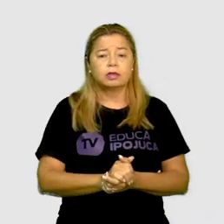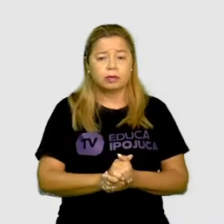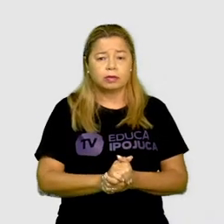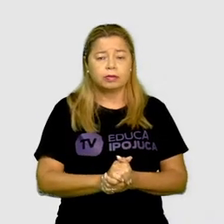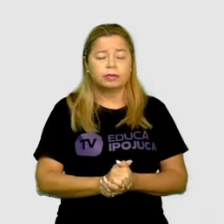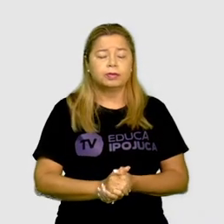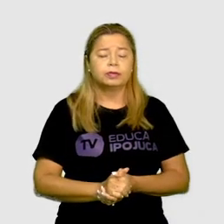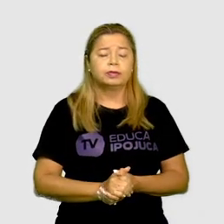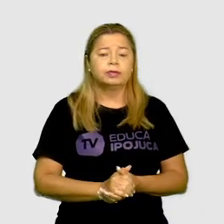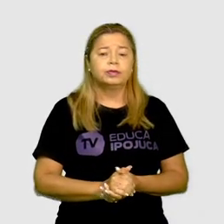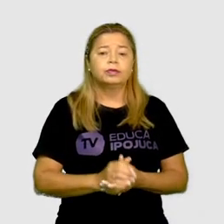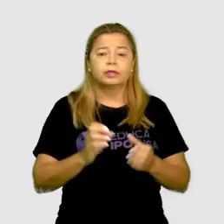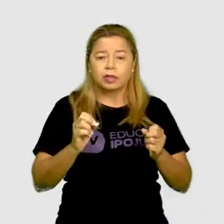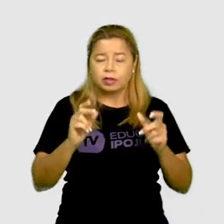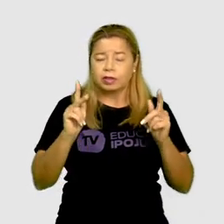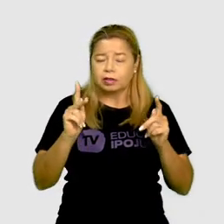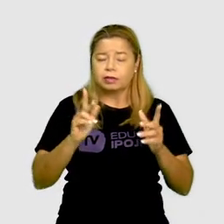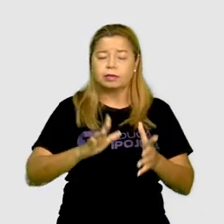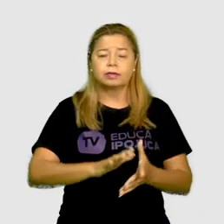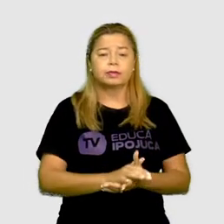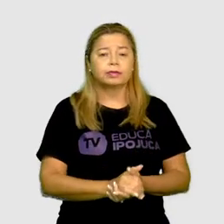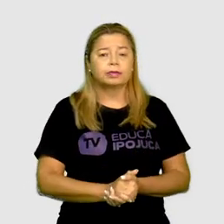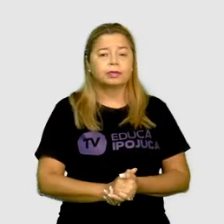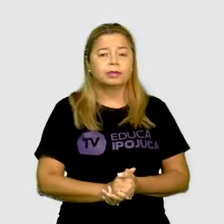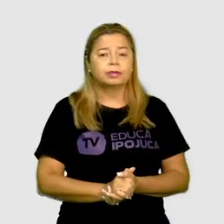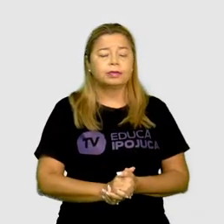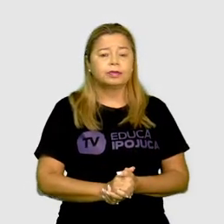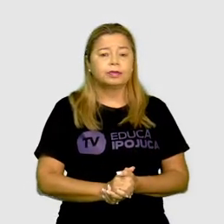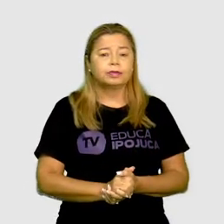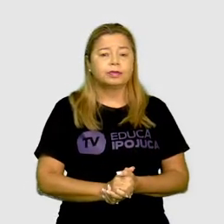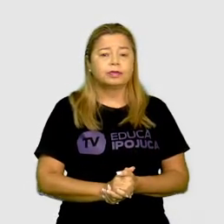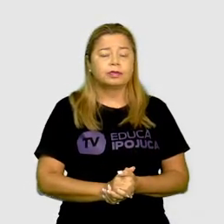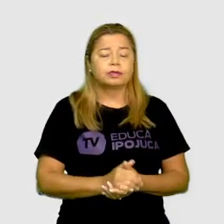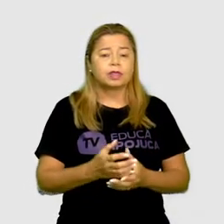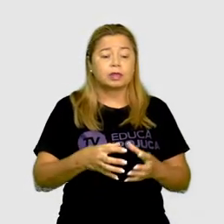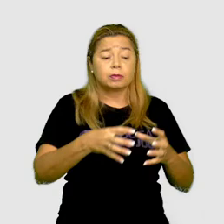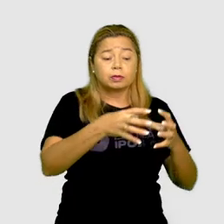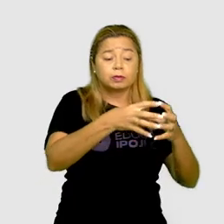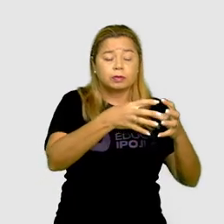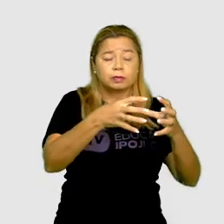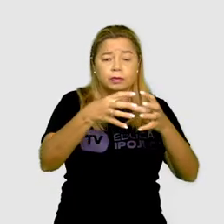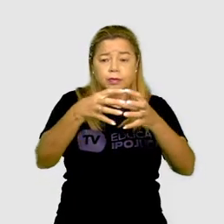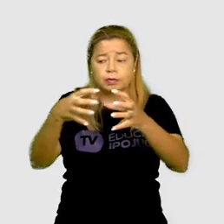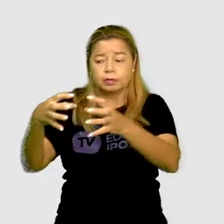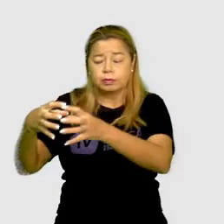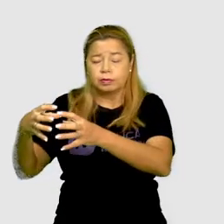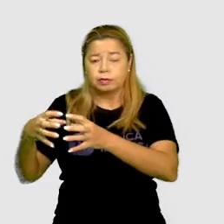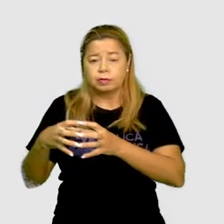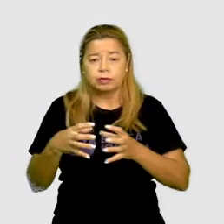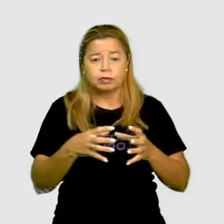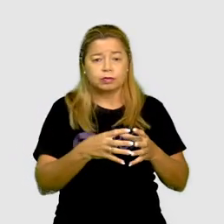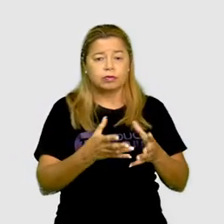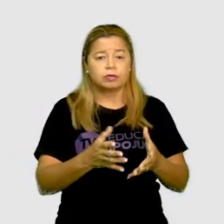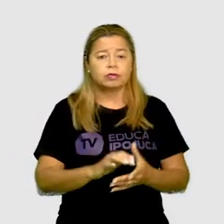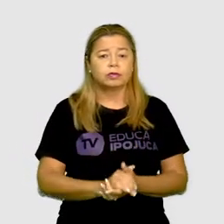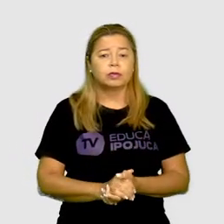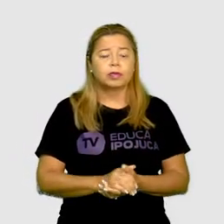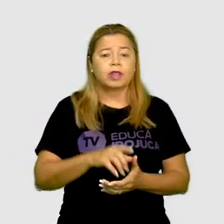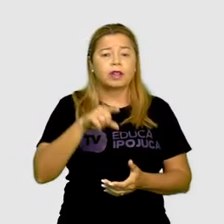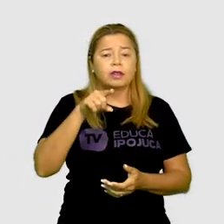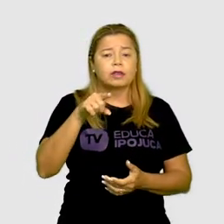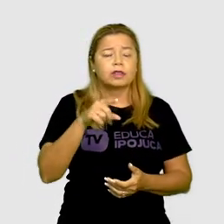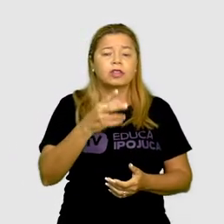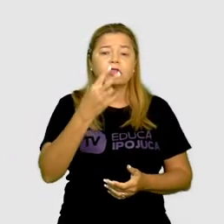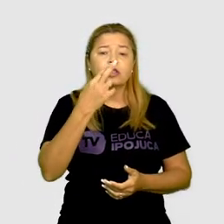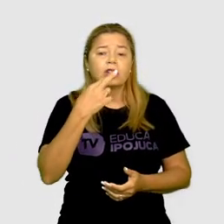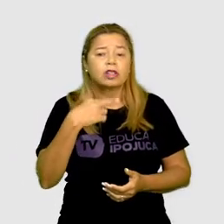-luz. Tá bom? Em cada conjunto a seguir, agora, eu preciso que você me diga qual